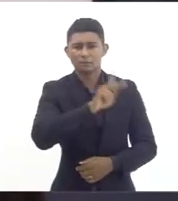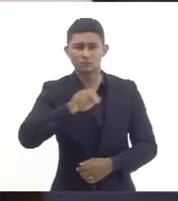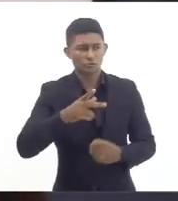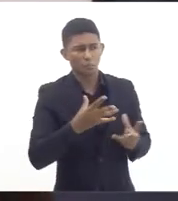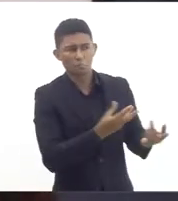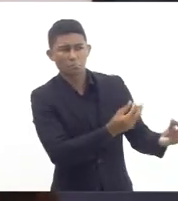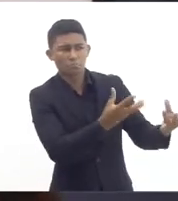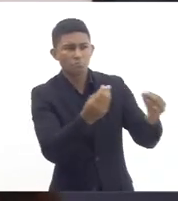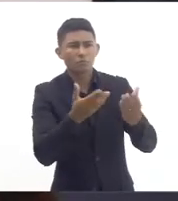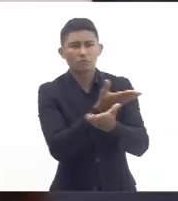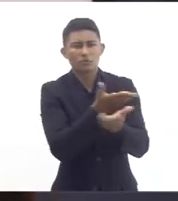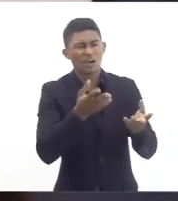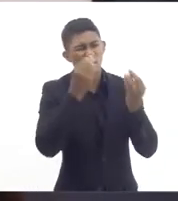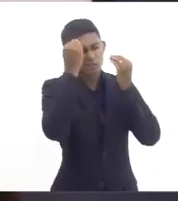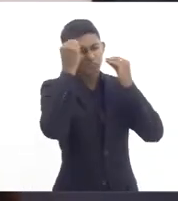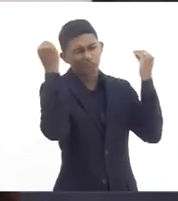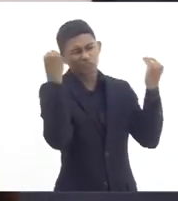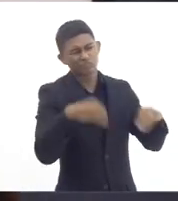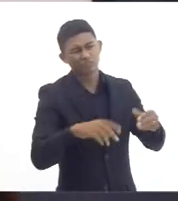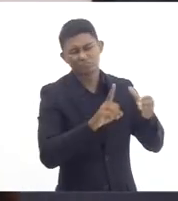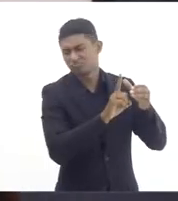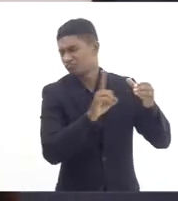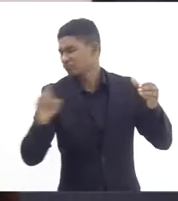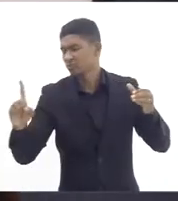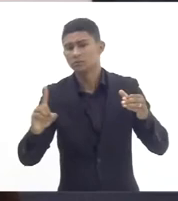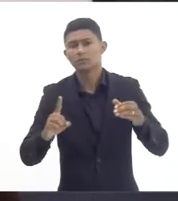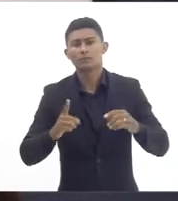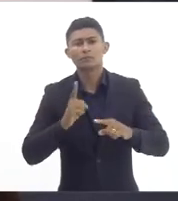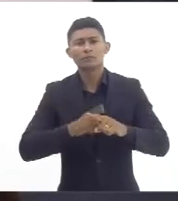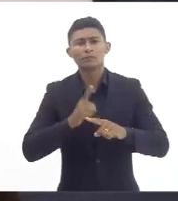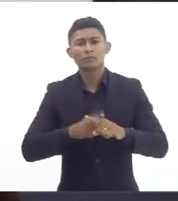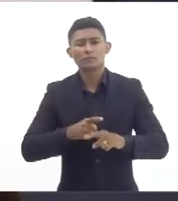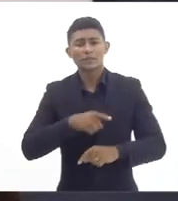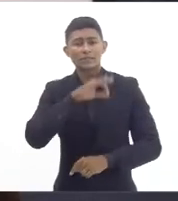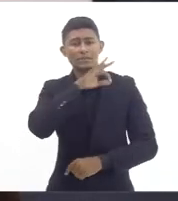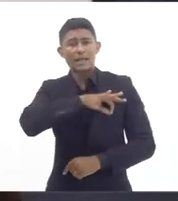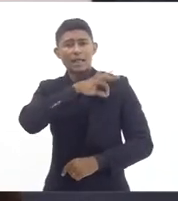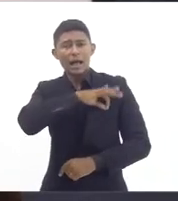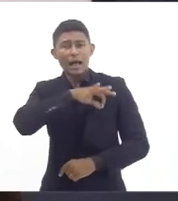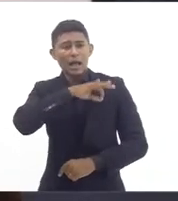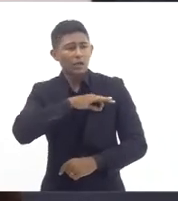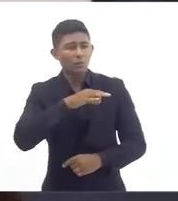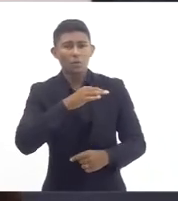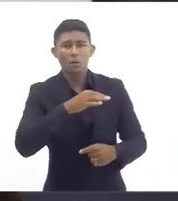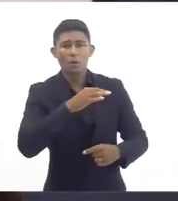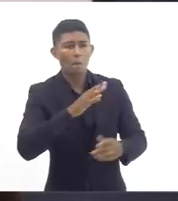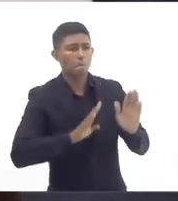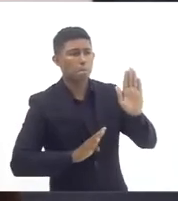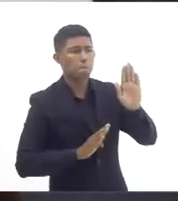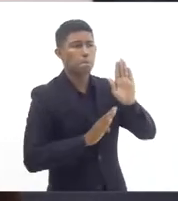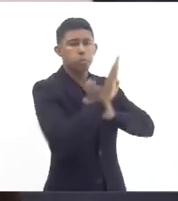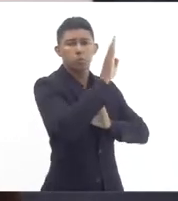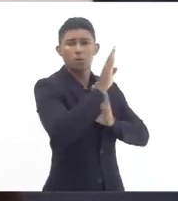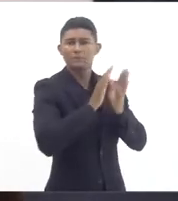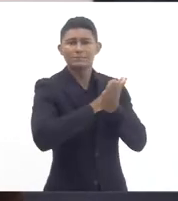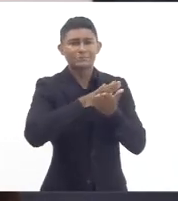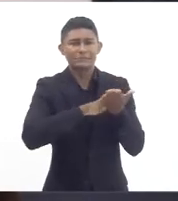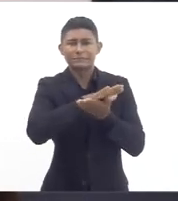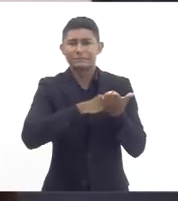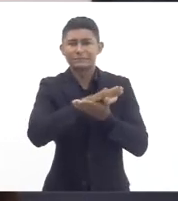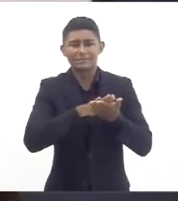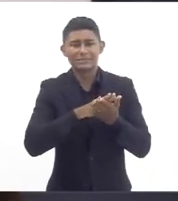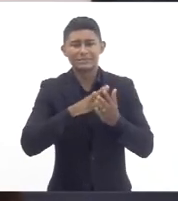deixando a rede porque infelizmente os salários congelados como estão deixam de ser com a sobrecarga com